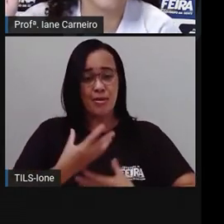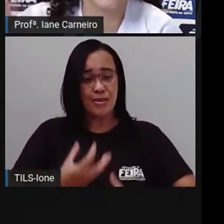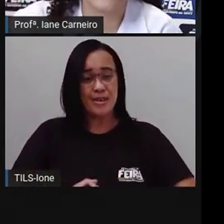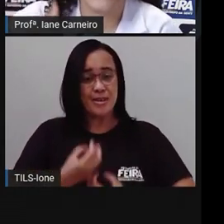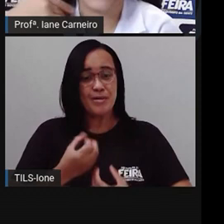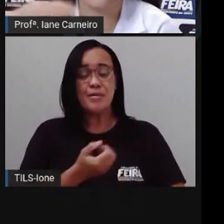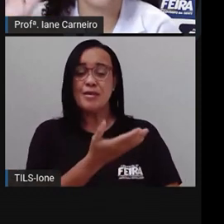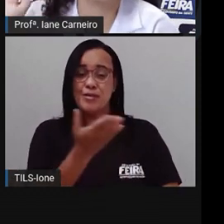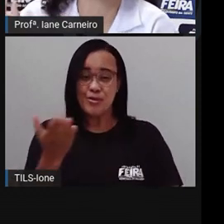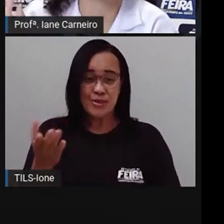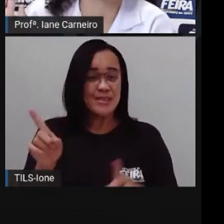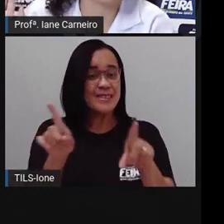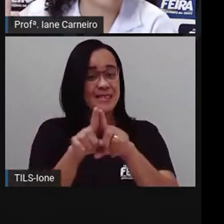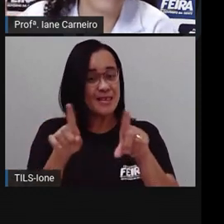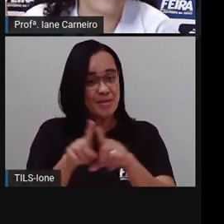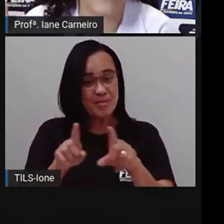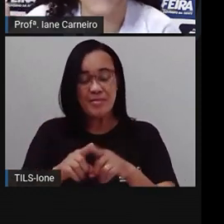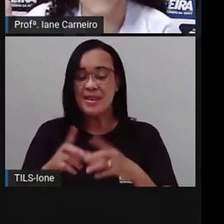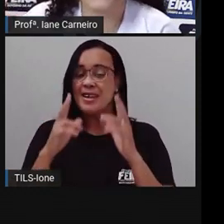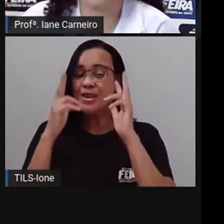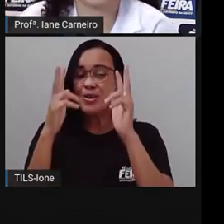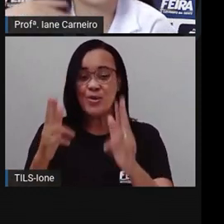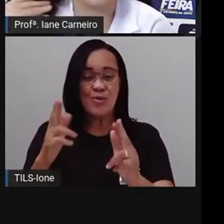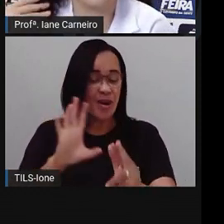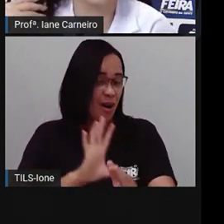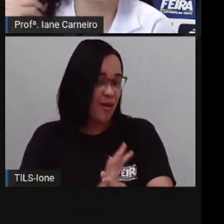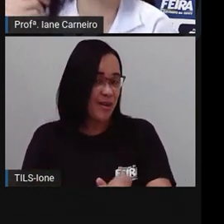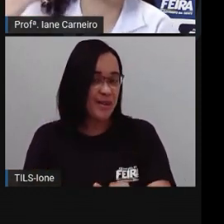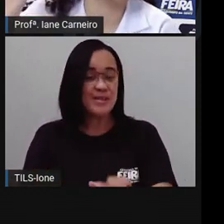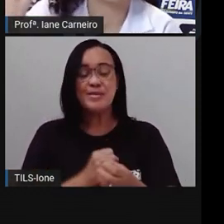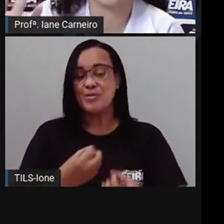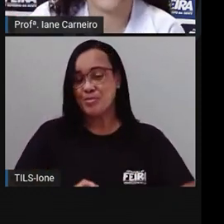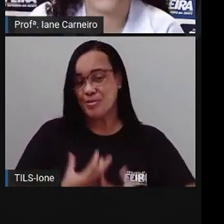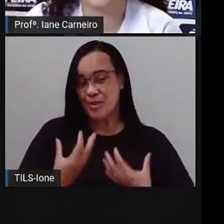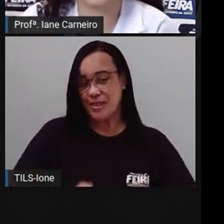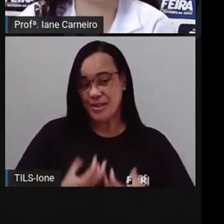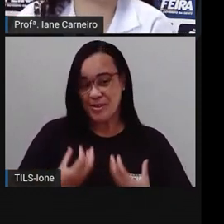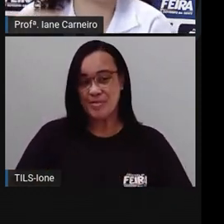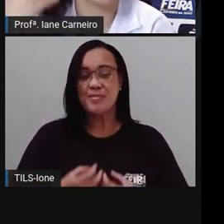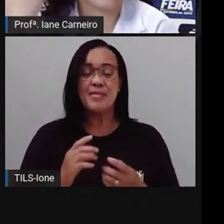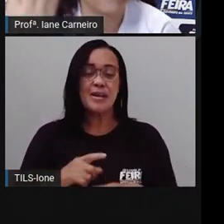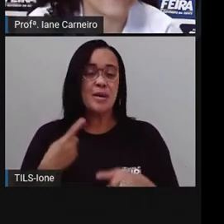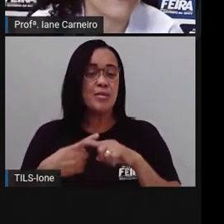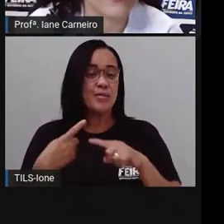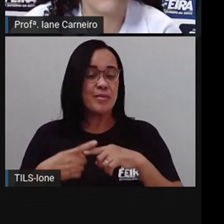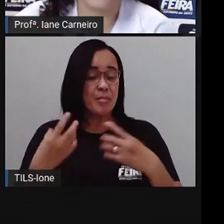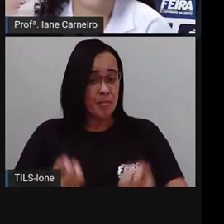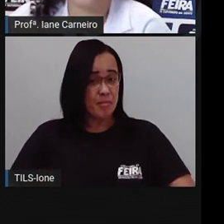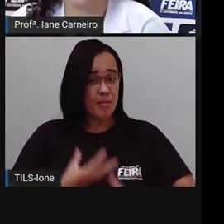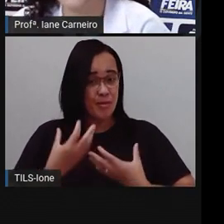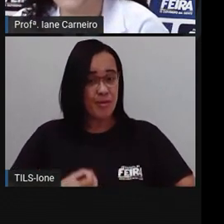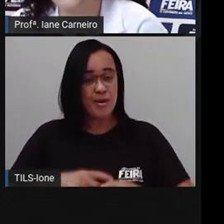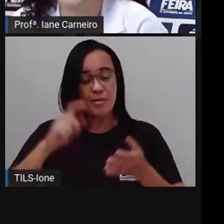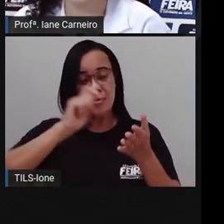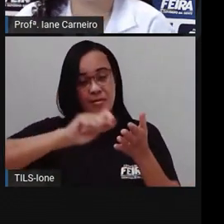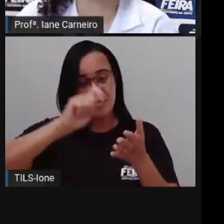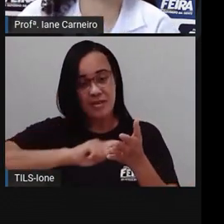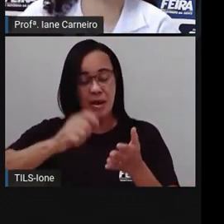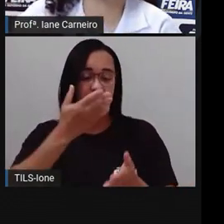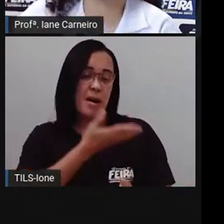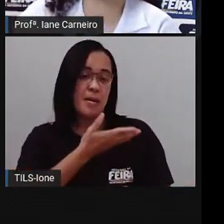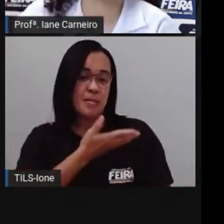primeiro ano apaixonados por poemas, né? Tem poema que a gente faz, né? Pra o colega da gente, pra o amigo,